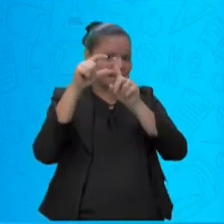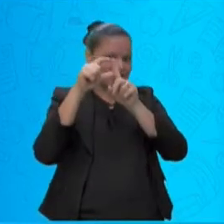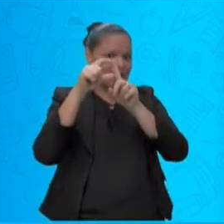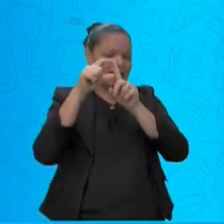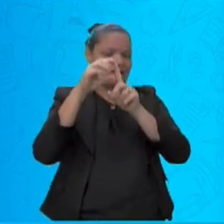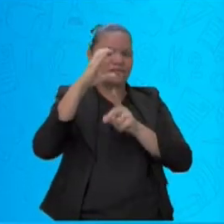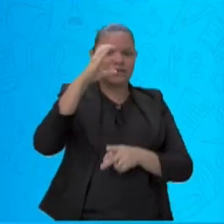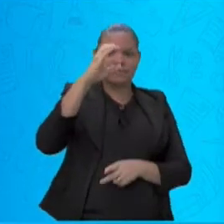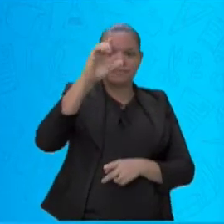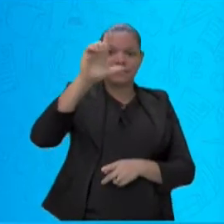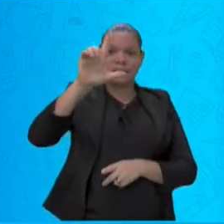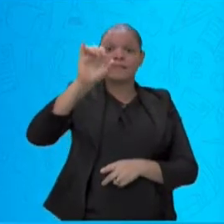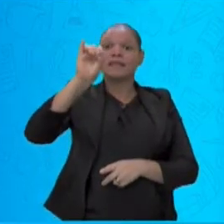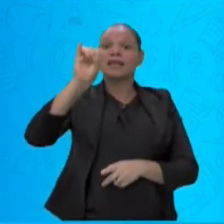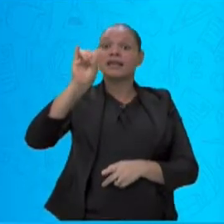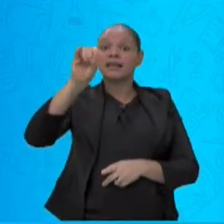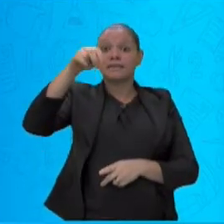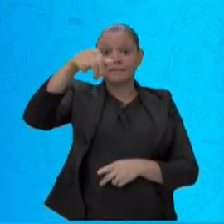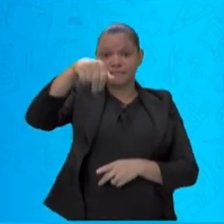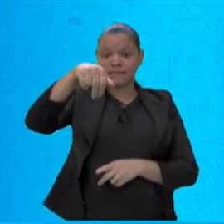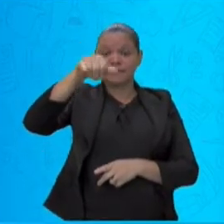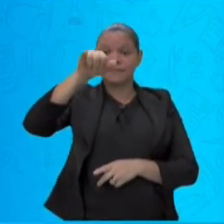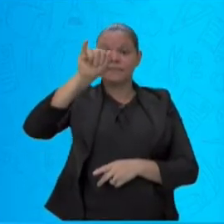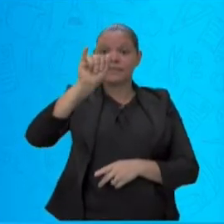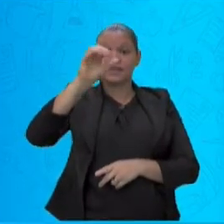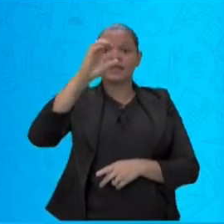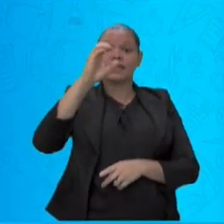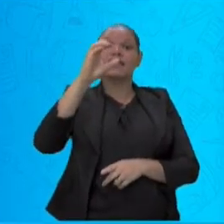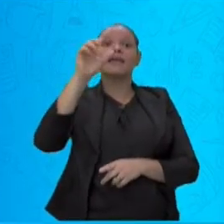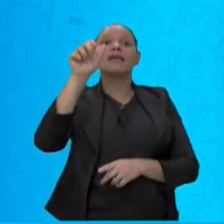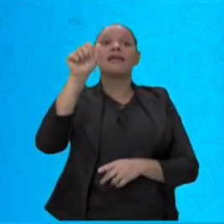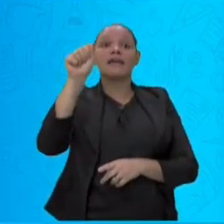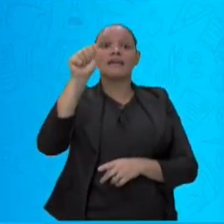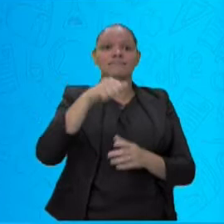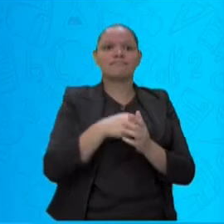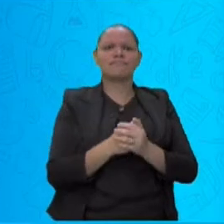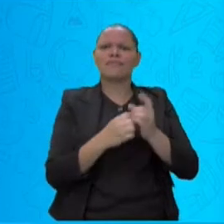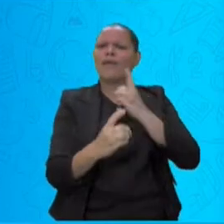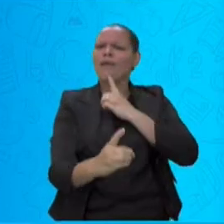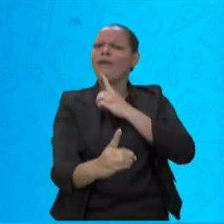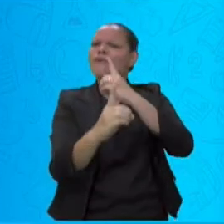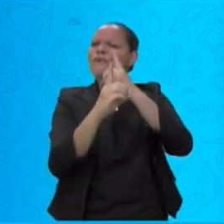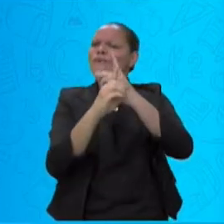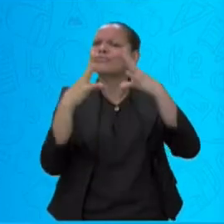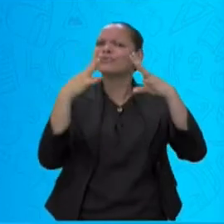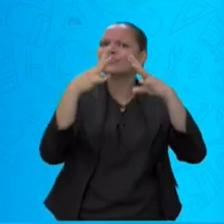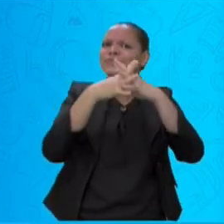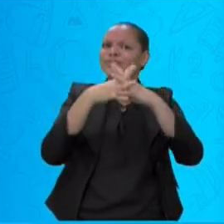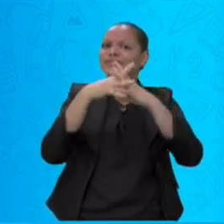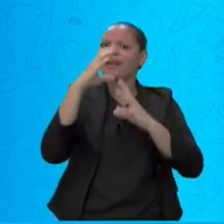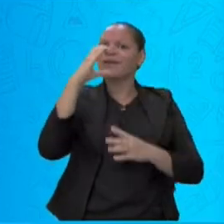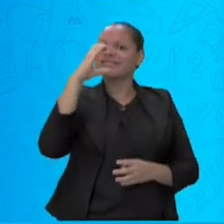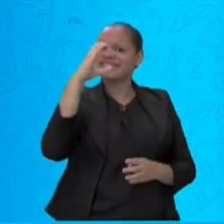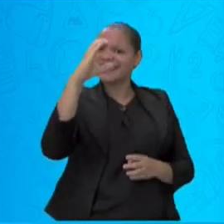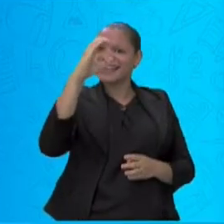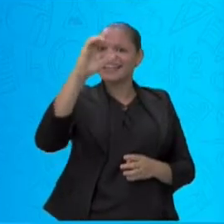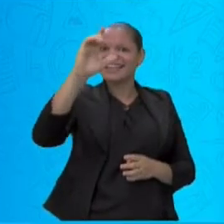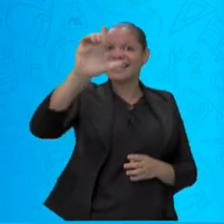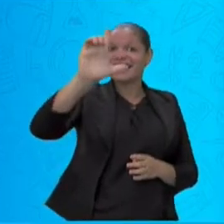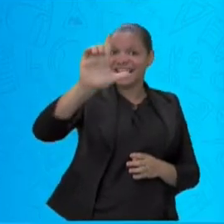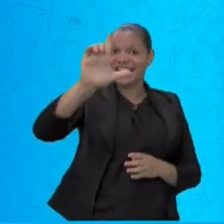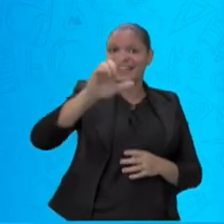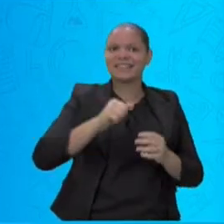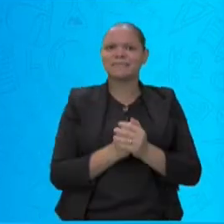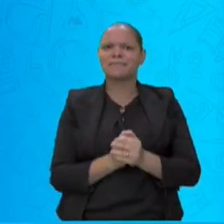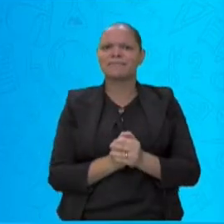encontro consonantal. E nós já achamos ele aqui, ó. É o CL que nós colocamos ele